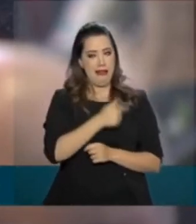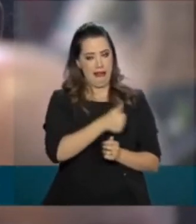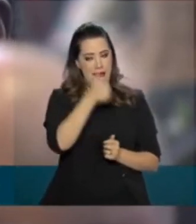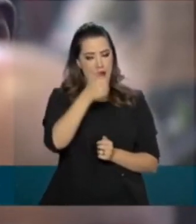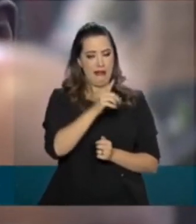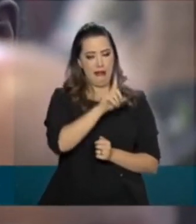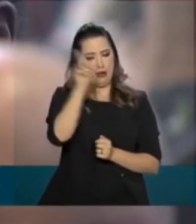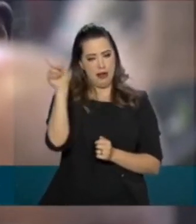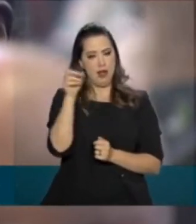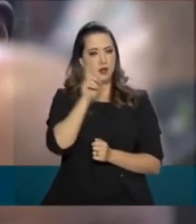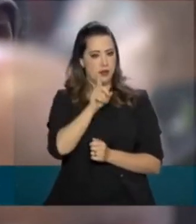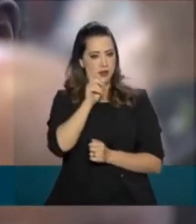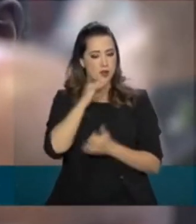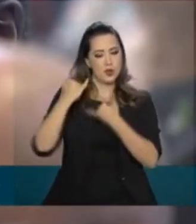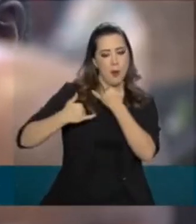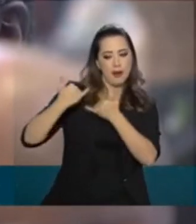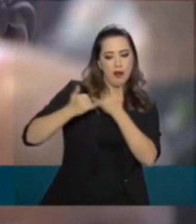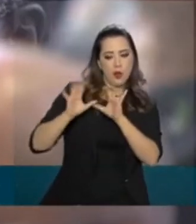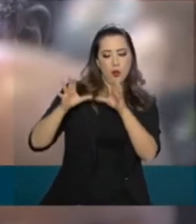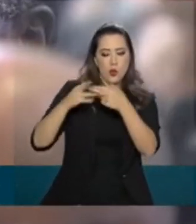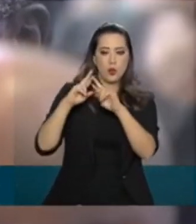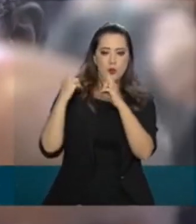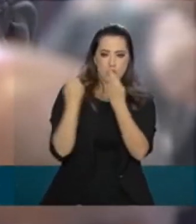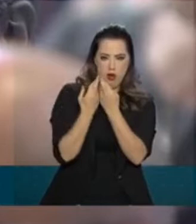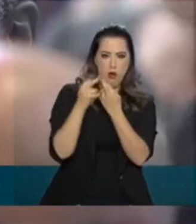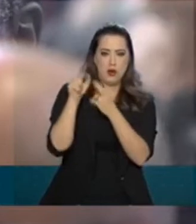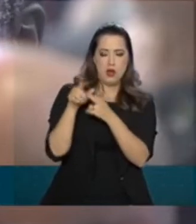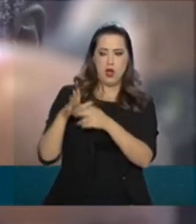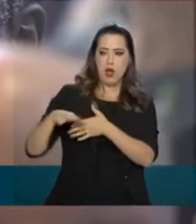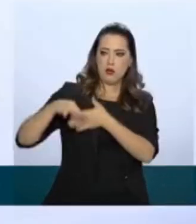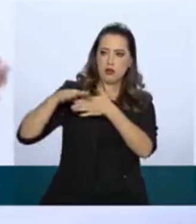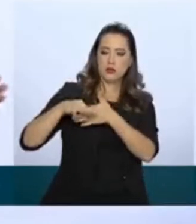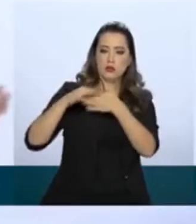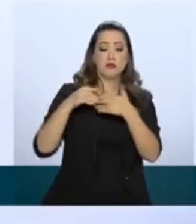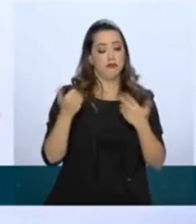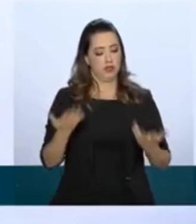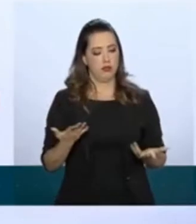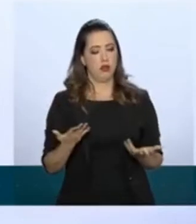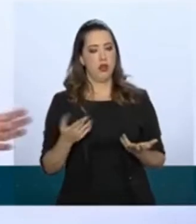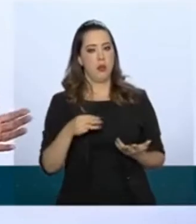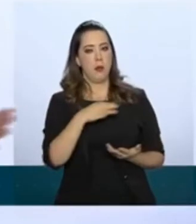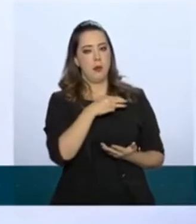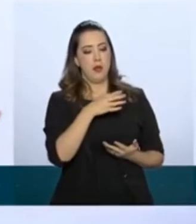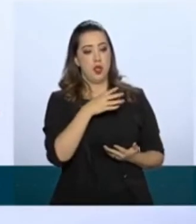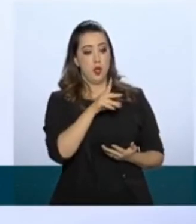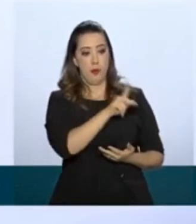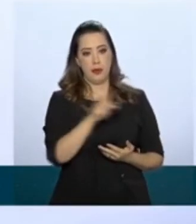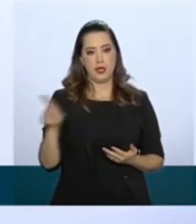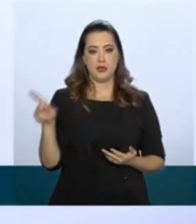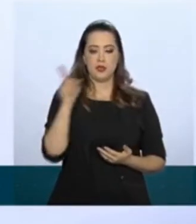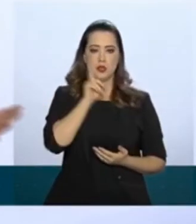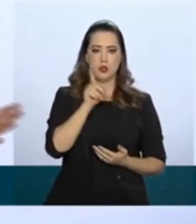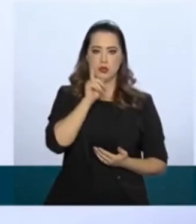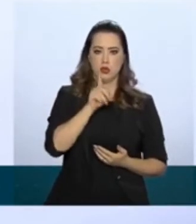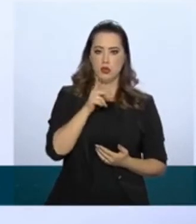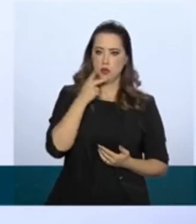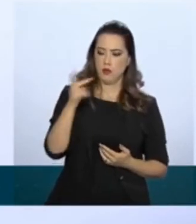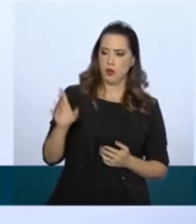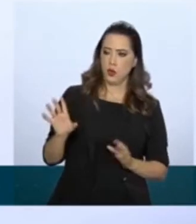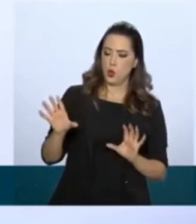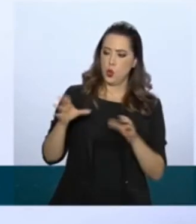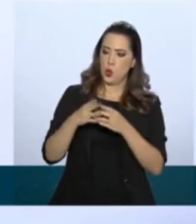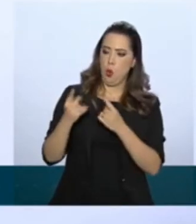reunião de autoridades ali, e, obviamente, o Trump reagiu à oposição, os